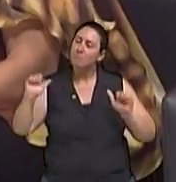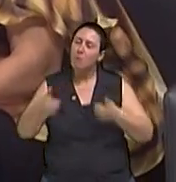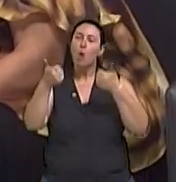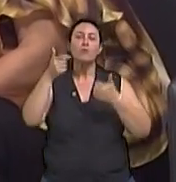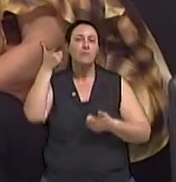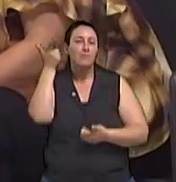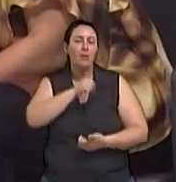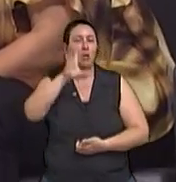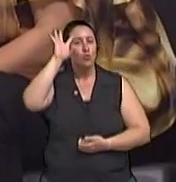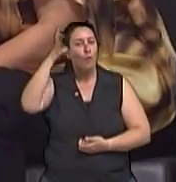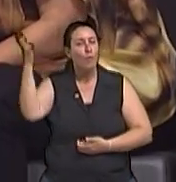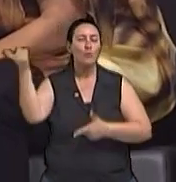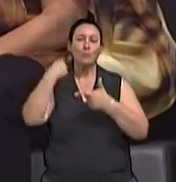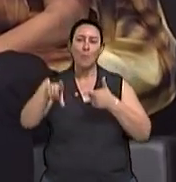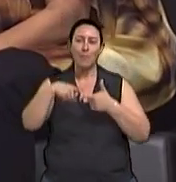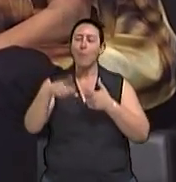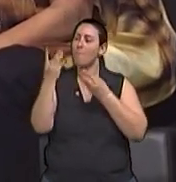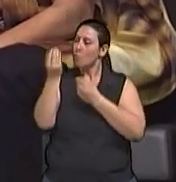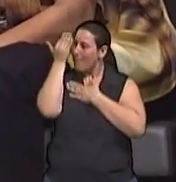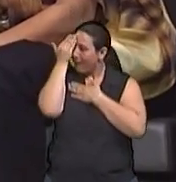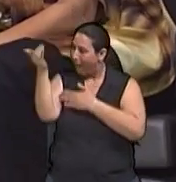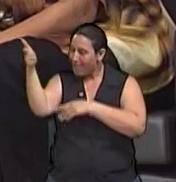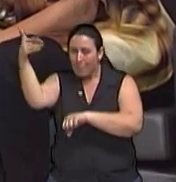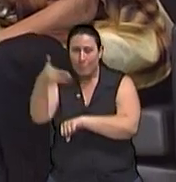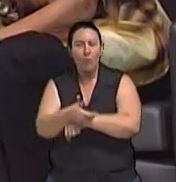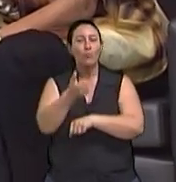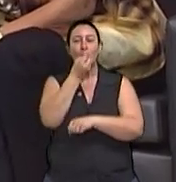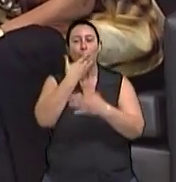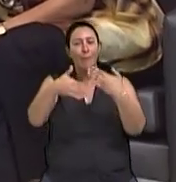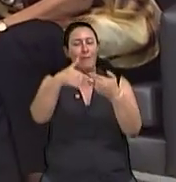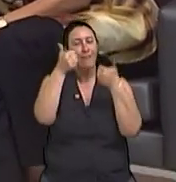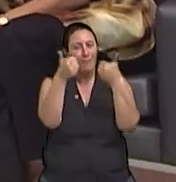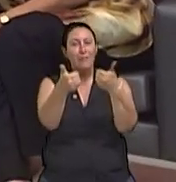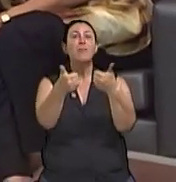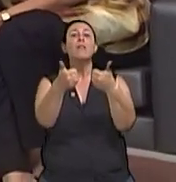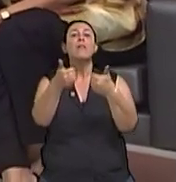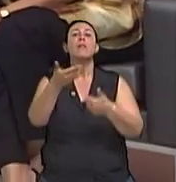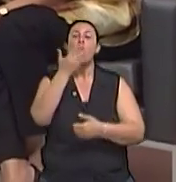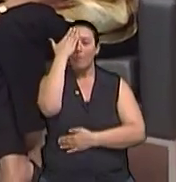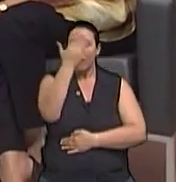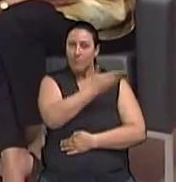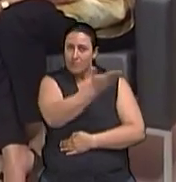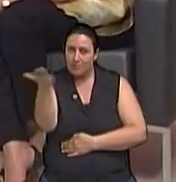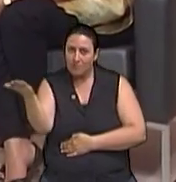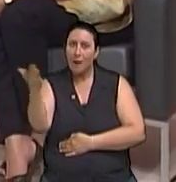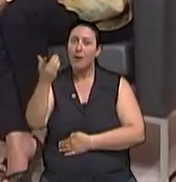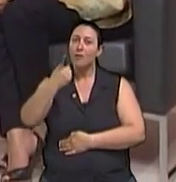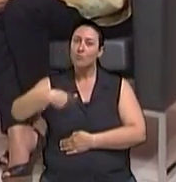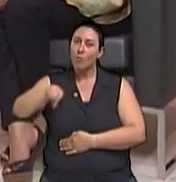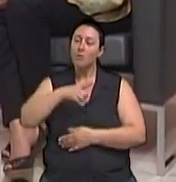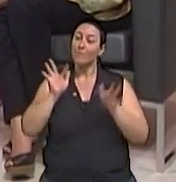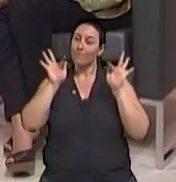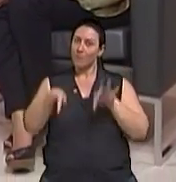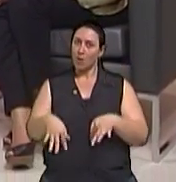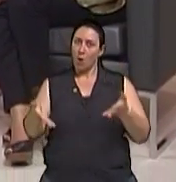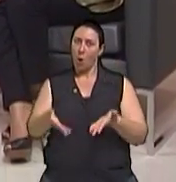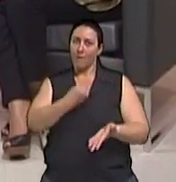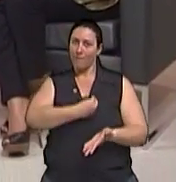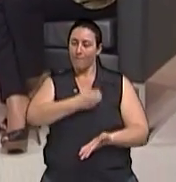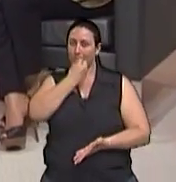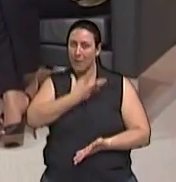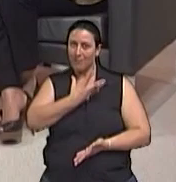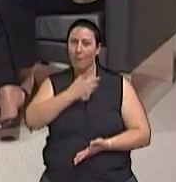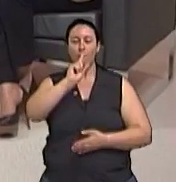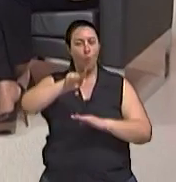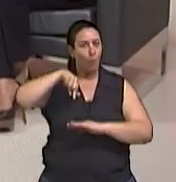resolver melhor os conflitos, né? Muito obrigada, senhor, tudo de bom. Muito obrigada a vocês. Aqui nós ficamos hoje com o nosso Viva Bem. A